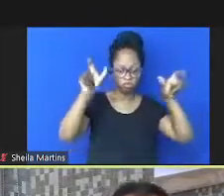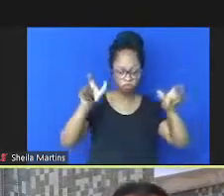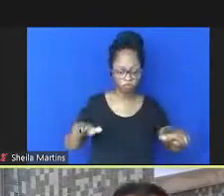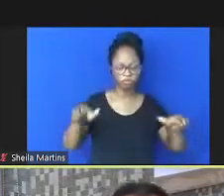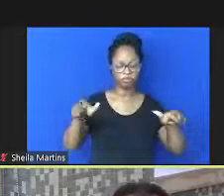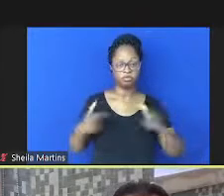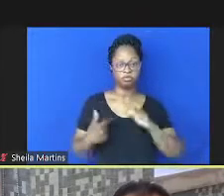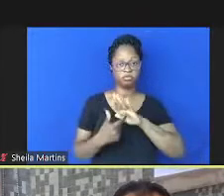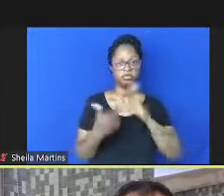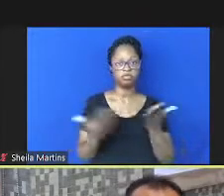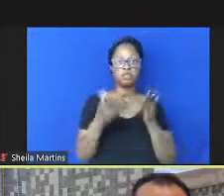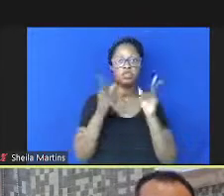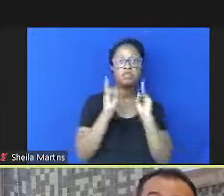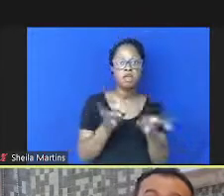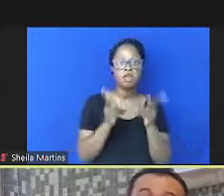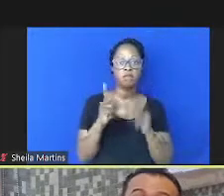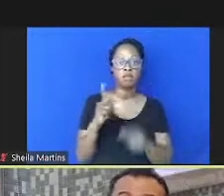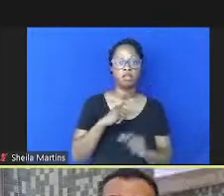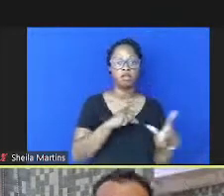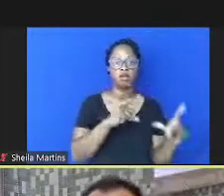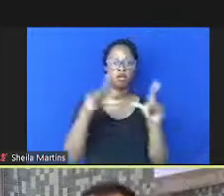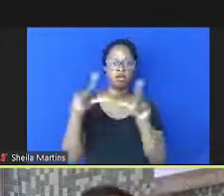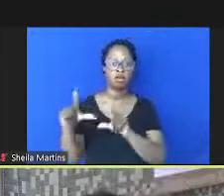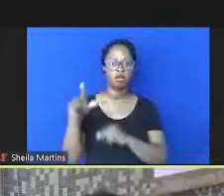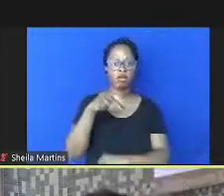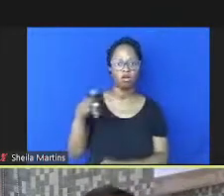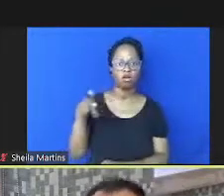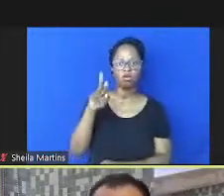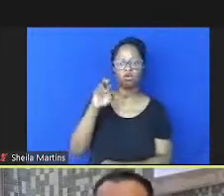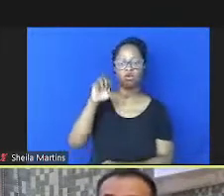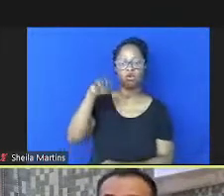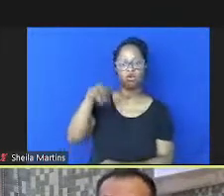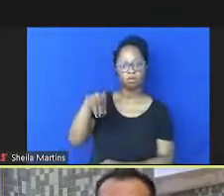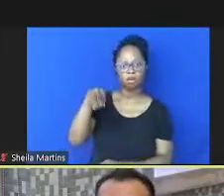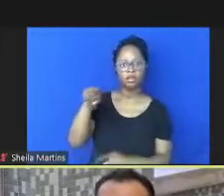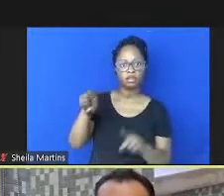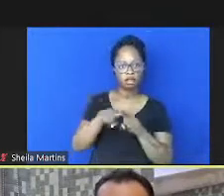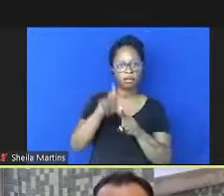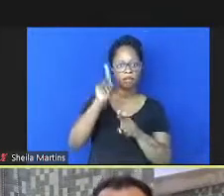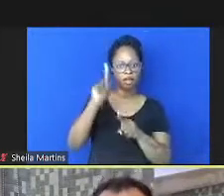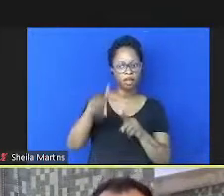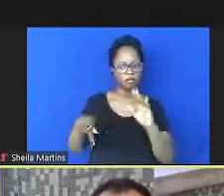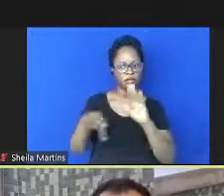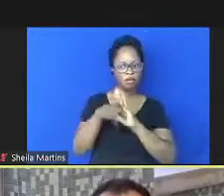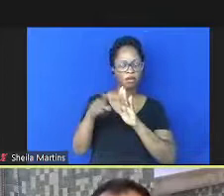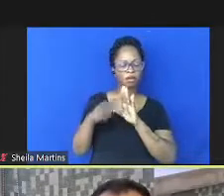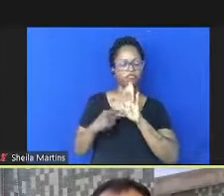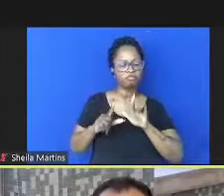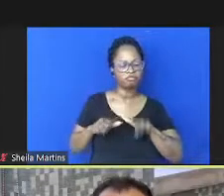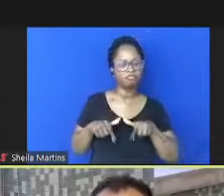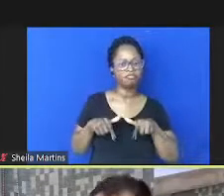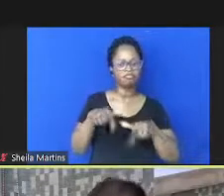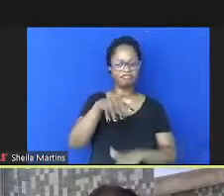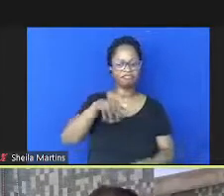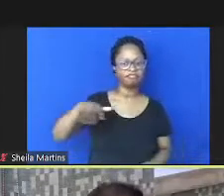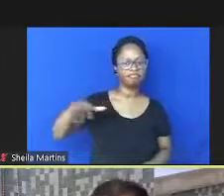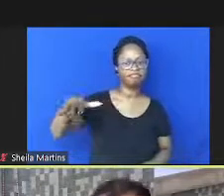da mesma forma temos o professor Rubem Martínez do CIESA atuante na área